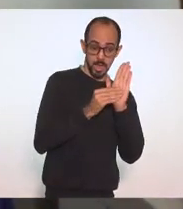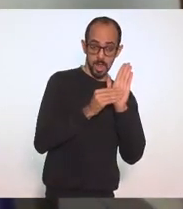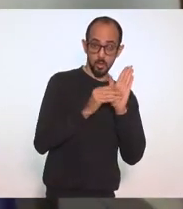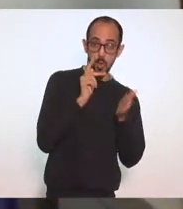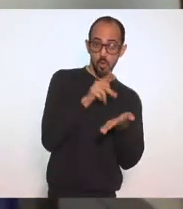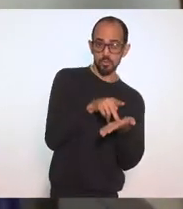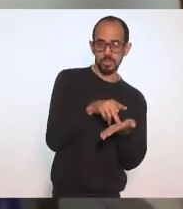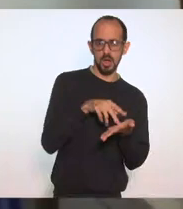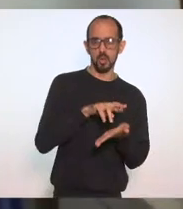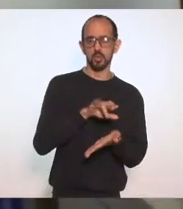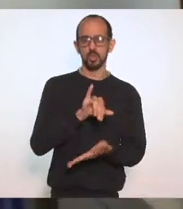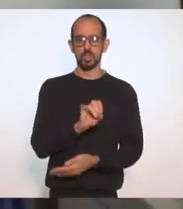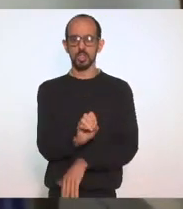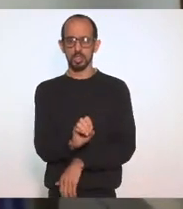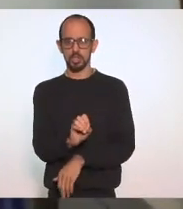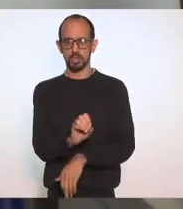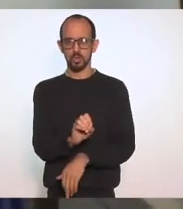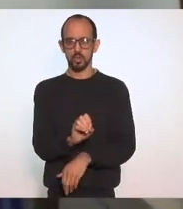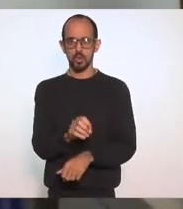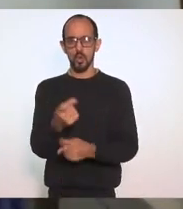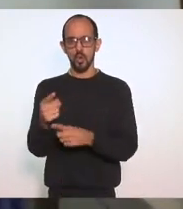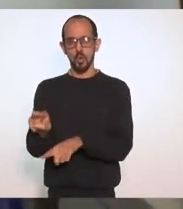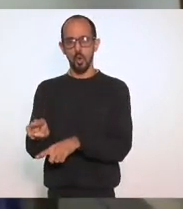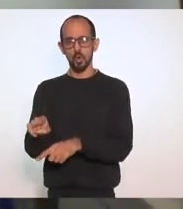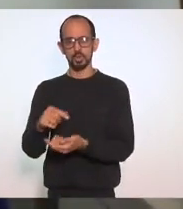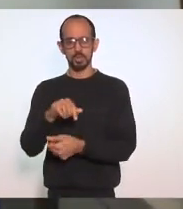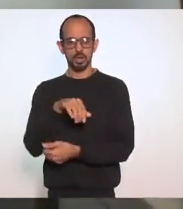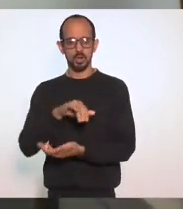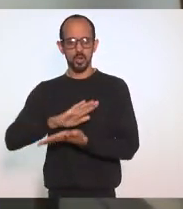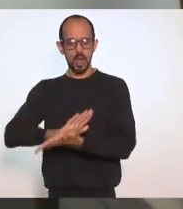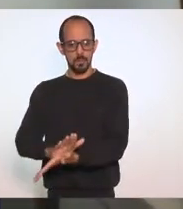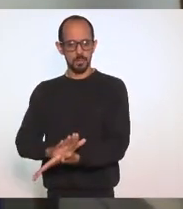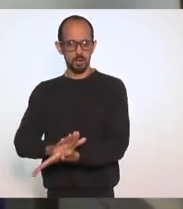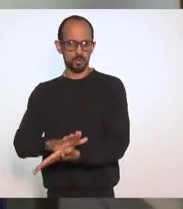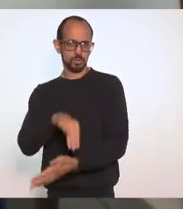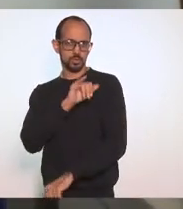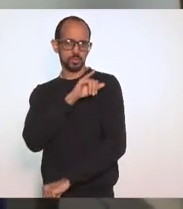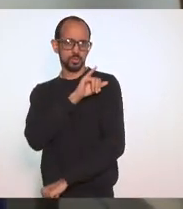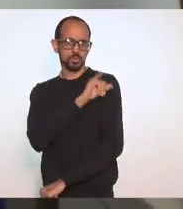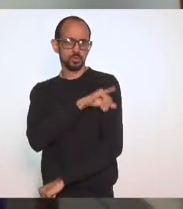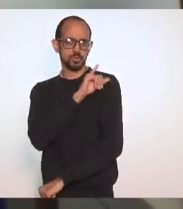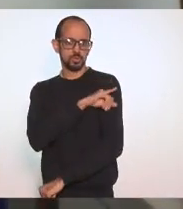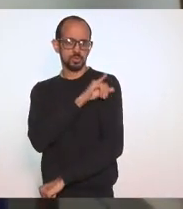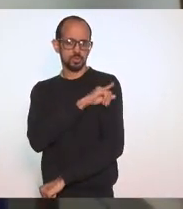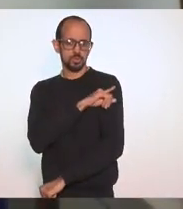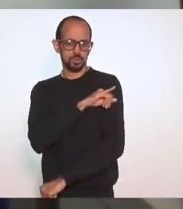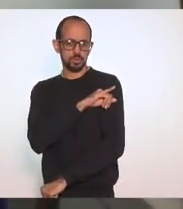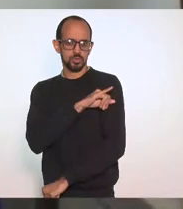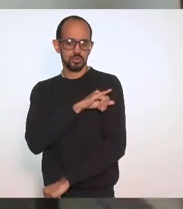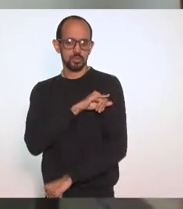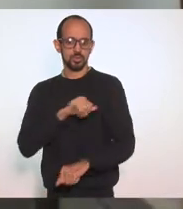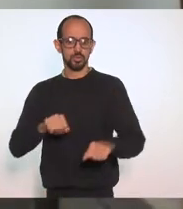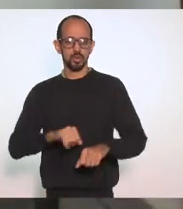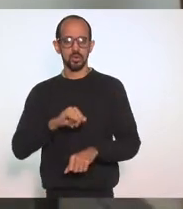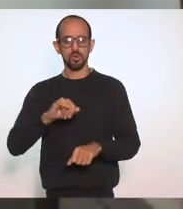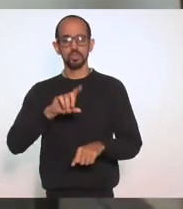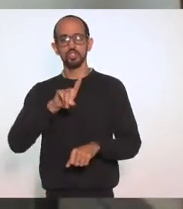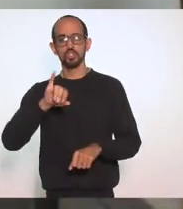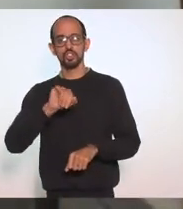Estadual De conscientização Contra o racismo Religioso Dia Joãozinho Da Gorméia